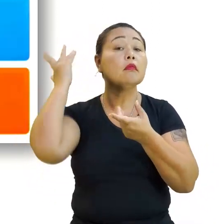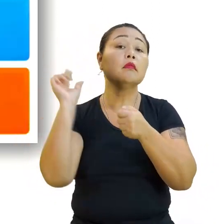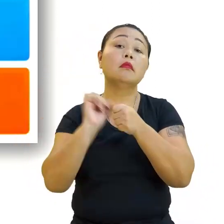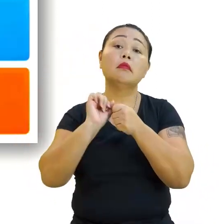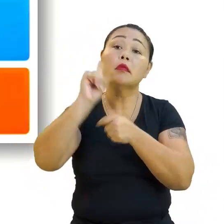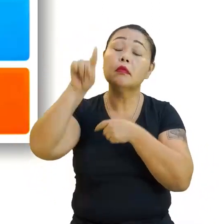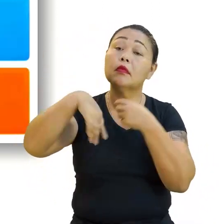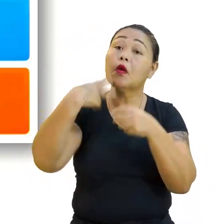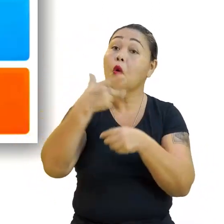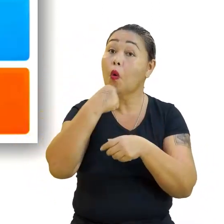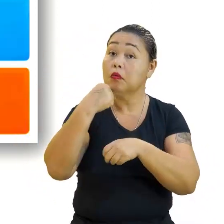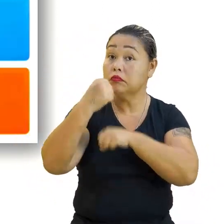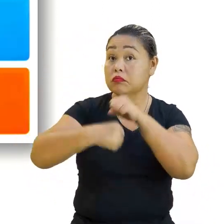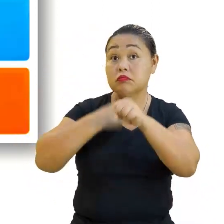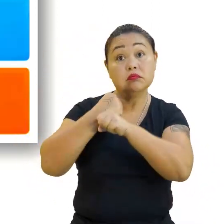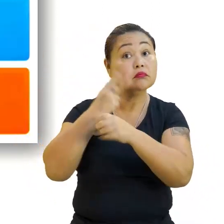todo.